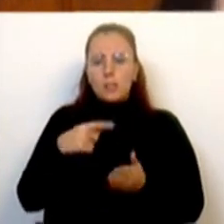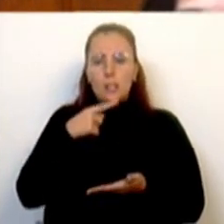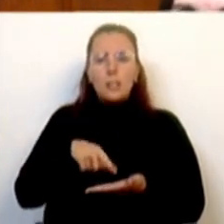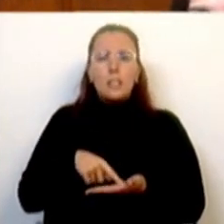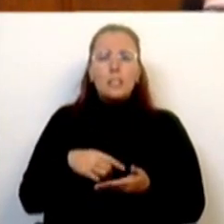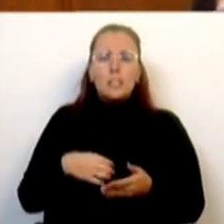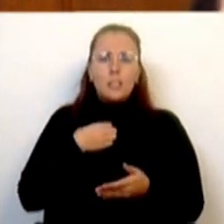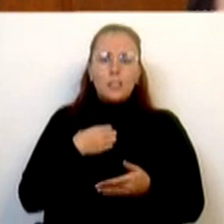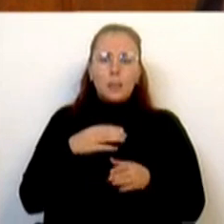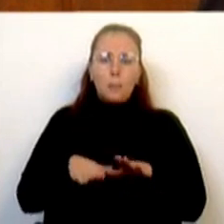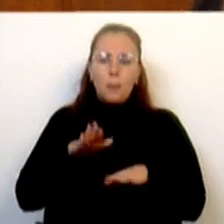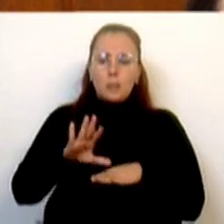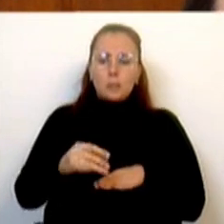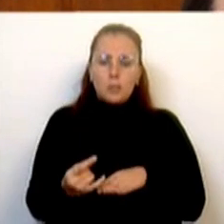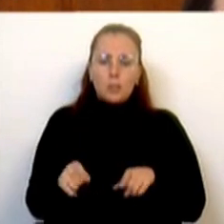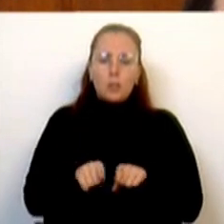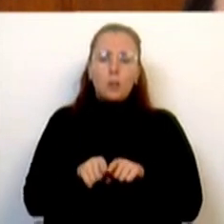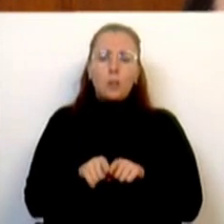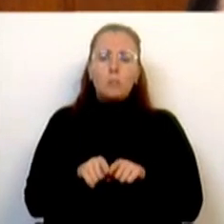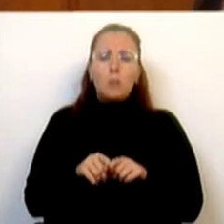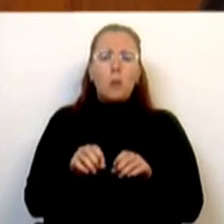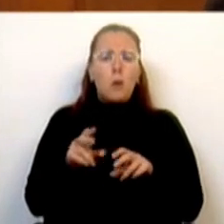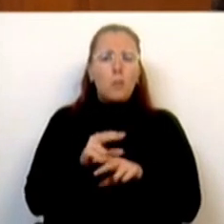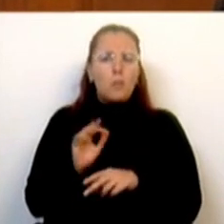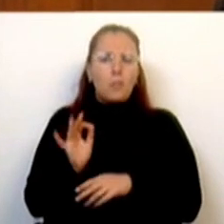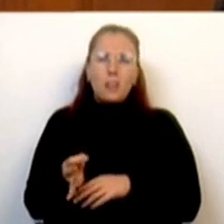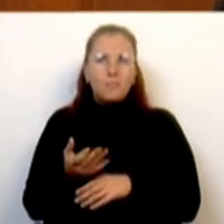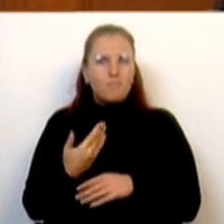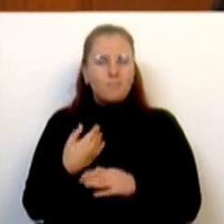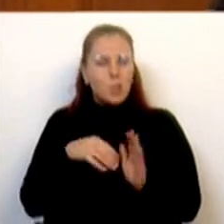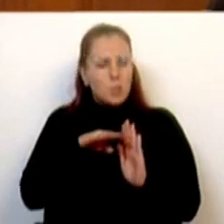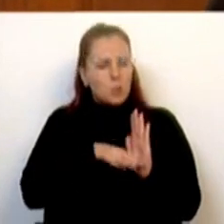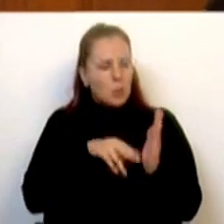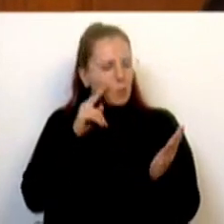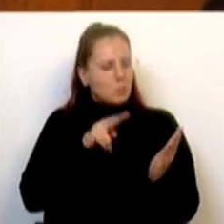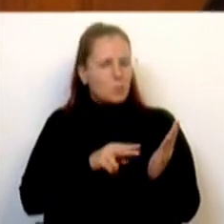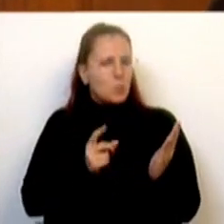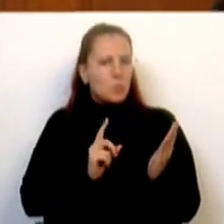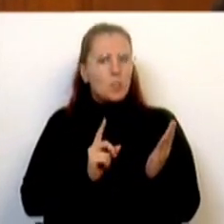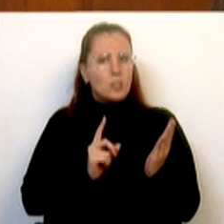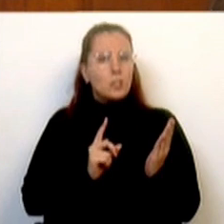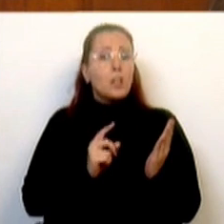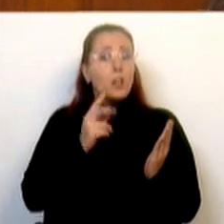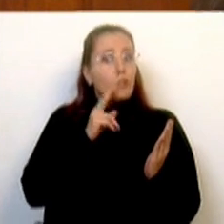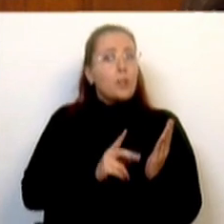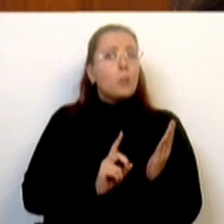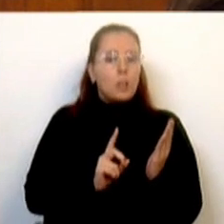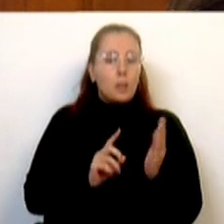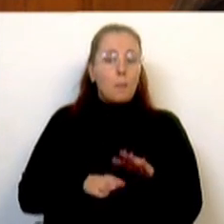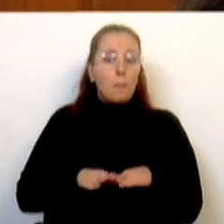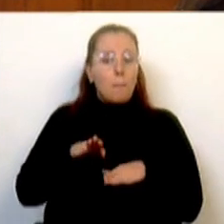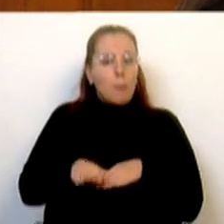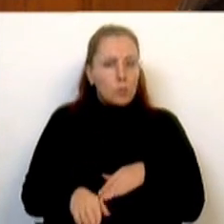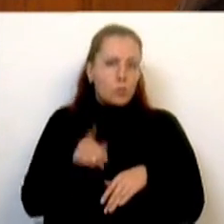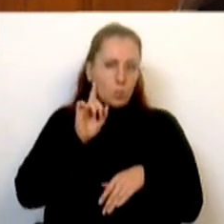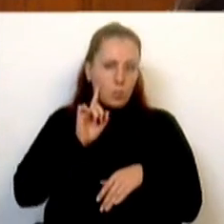significa mais um passo em direção a uma Europa Federal. Não vi isso no programa da Presidência Belga, vi sim passos importantes